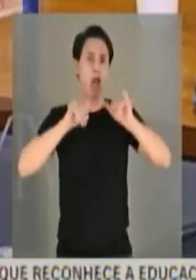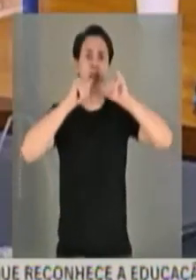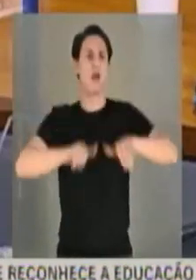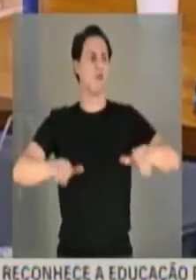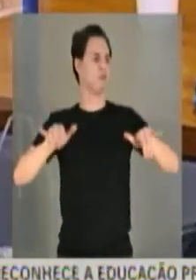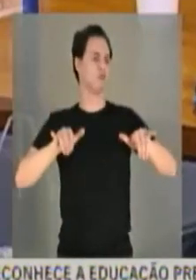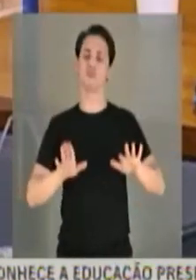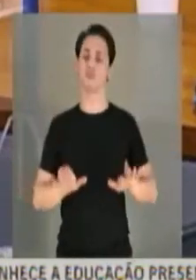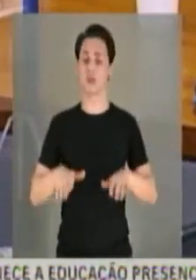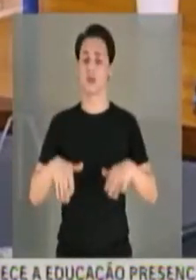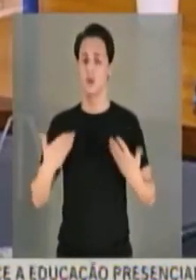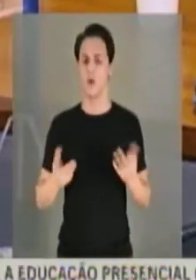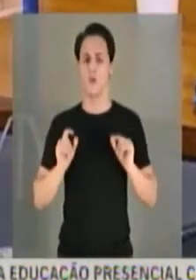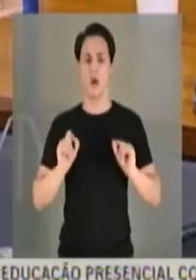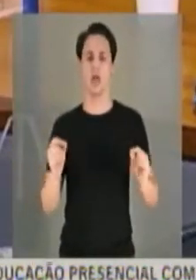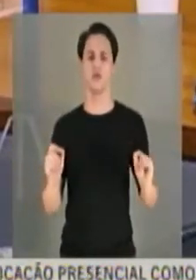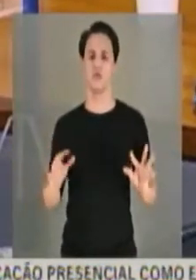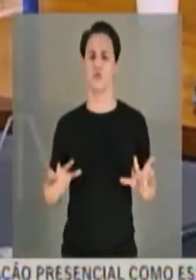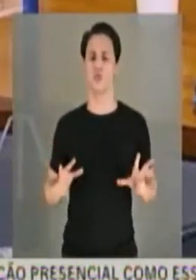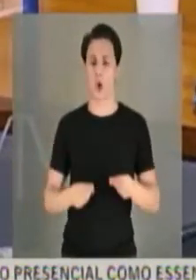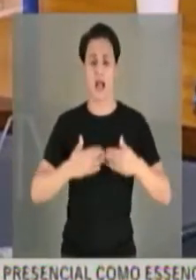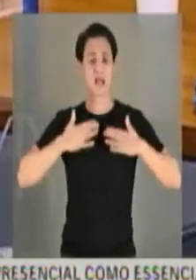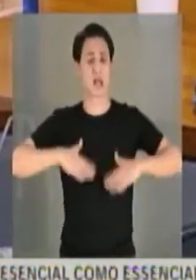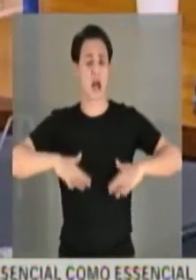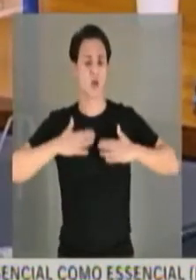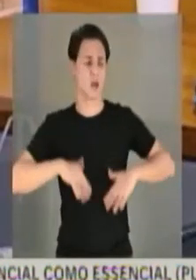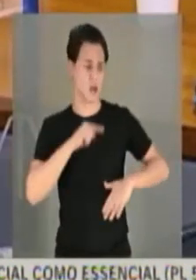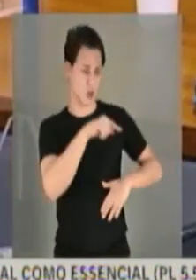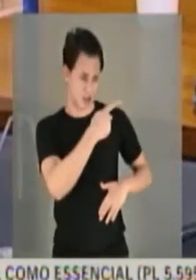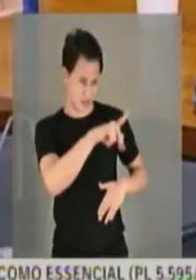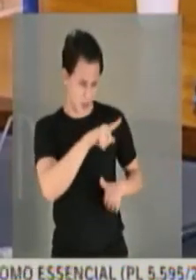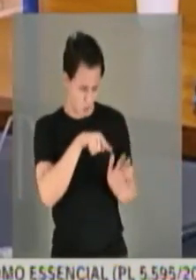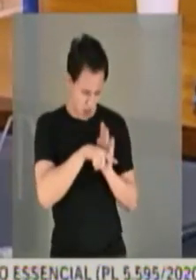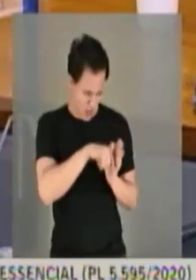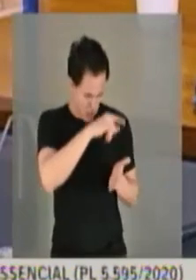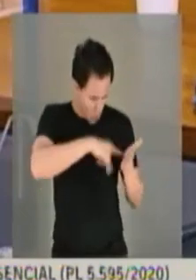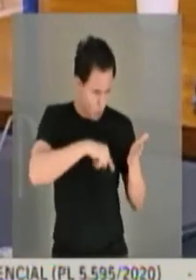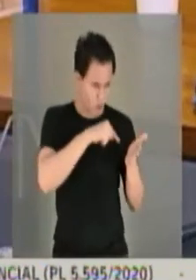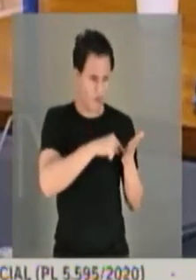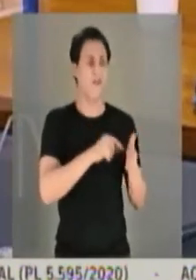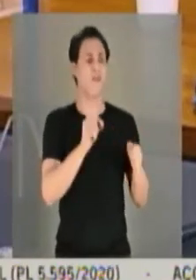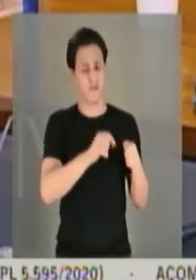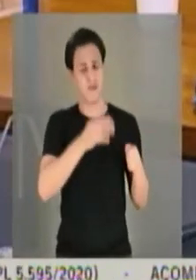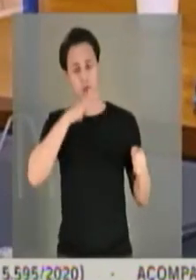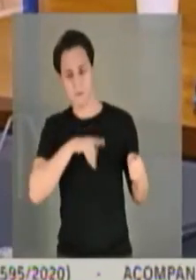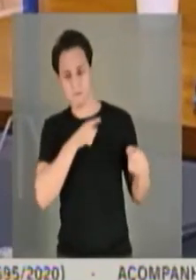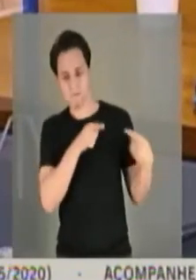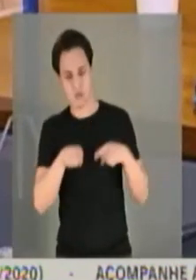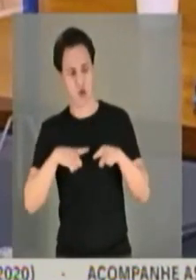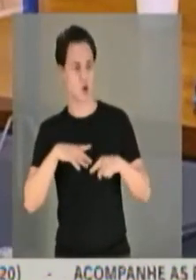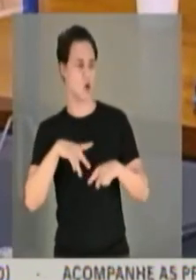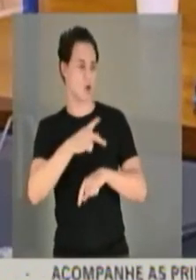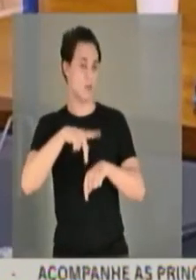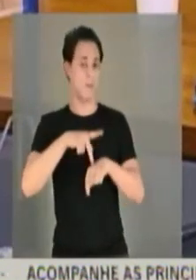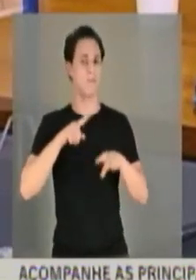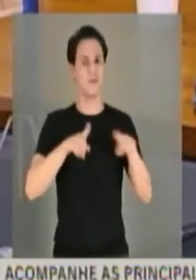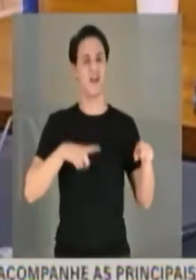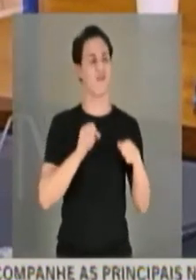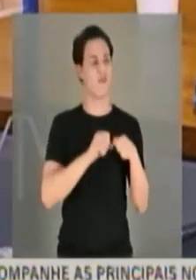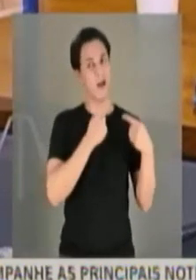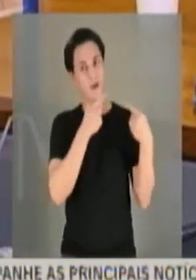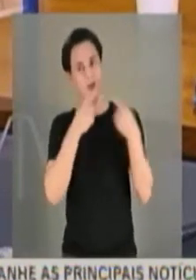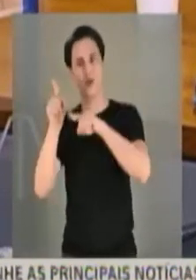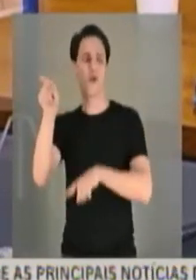toda a tranquilidade, esse estudo paralelo fez um mal para o país, mas fez um mal ainda maior para o presidente da república. Porque